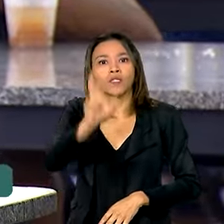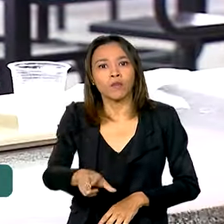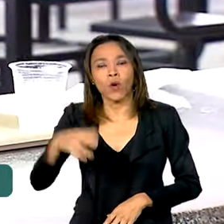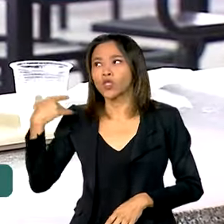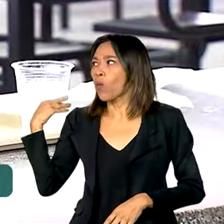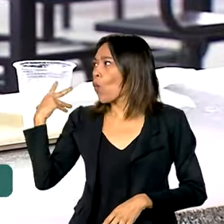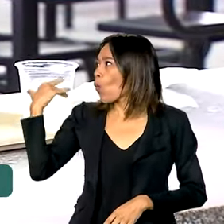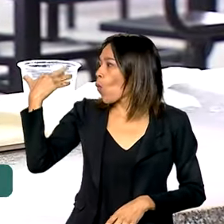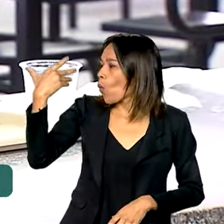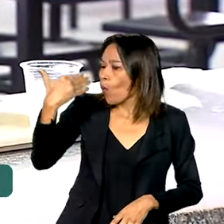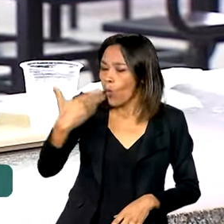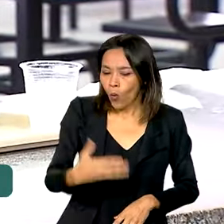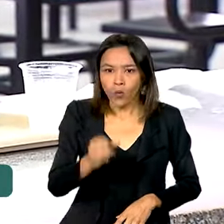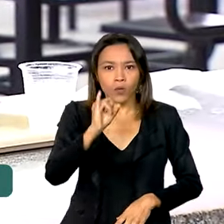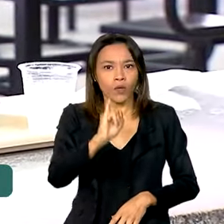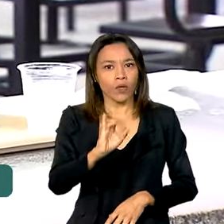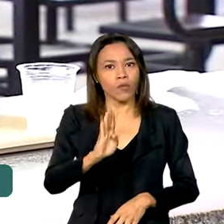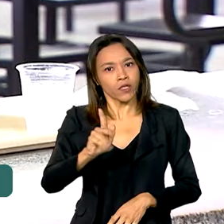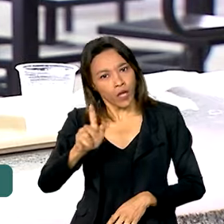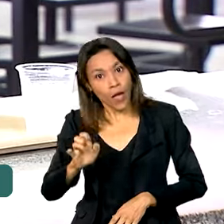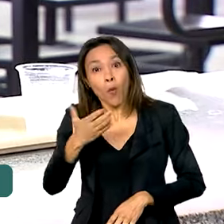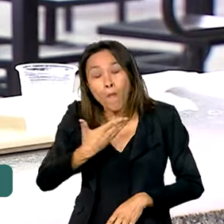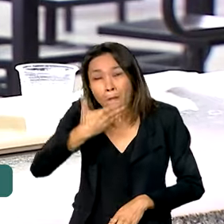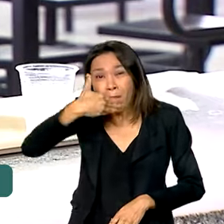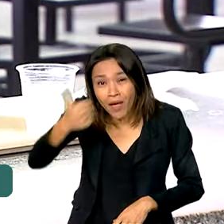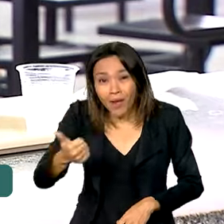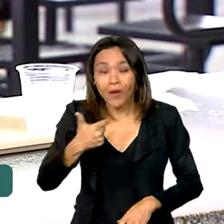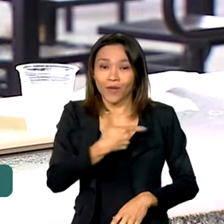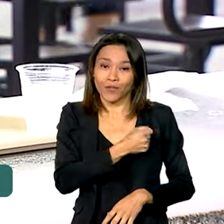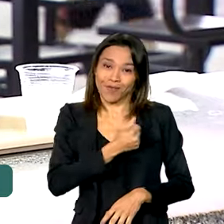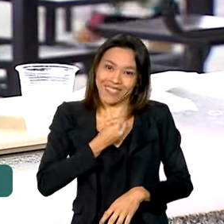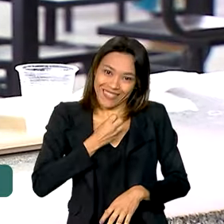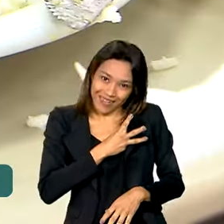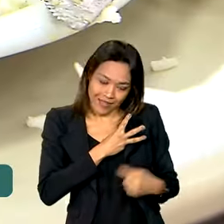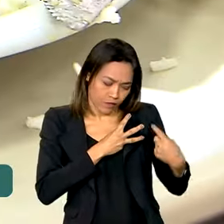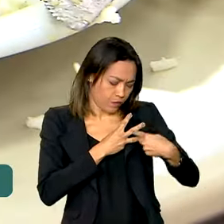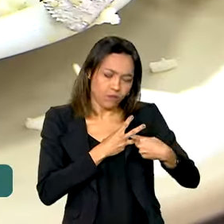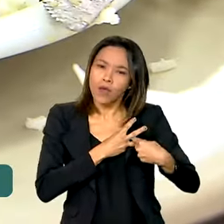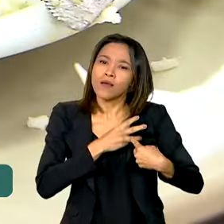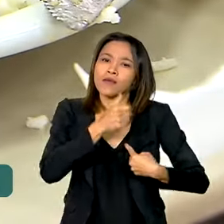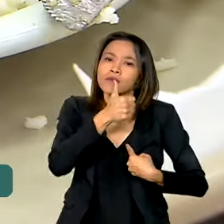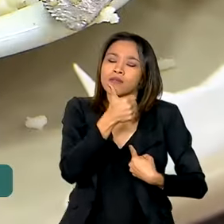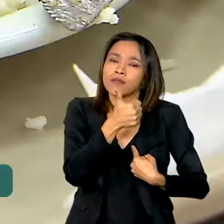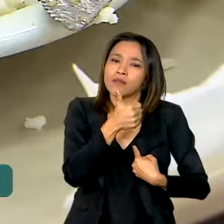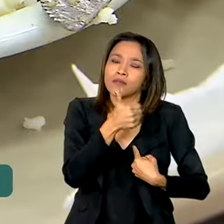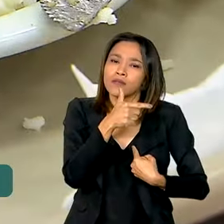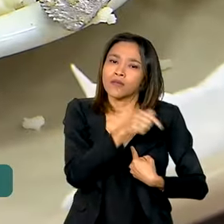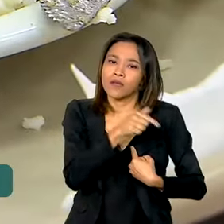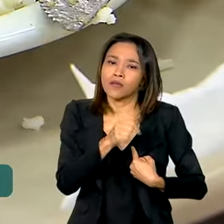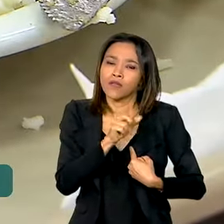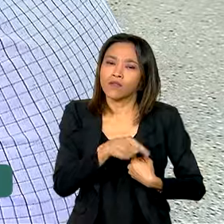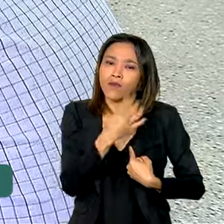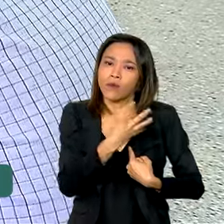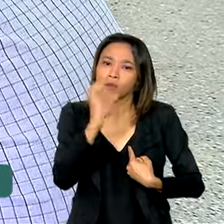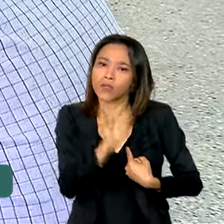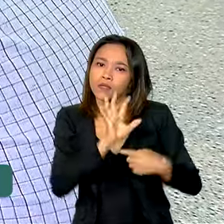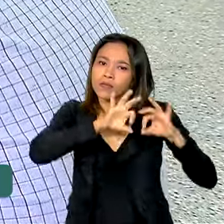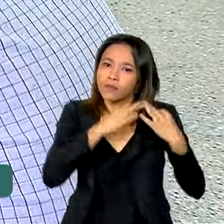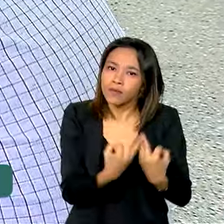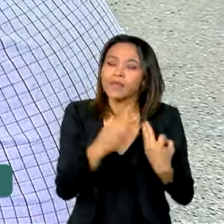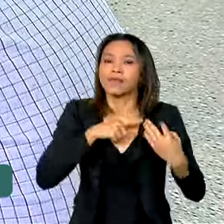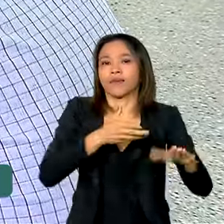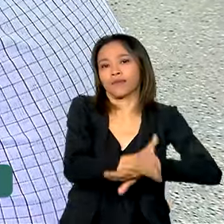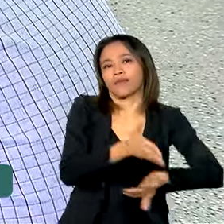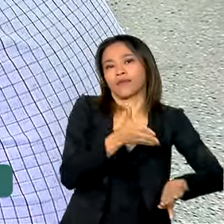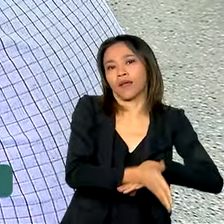histórica do IBGE. O melhor foi em 2013, quando 77,4% das famílias tinham